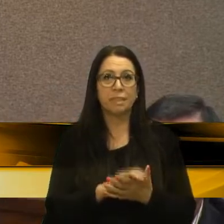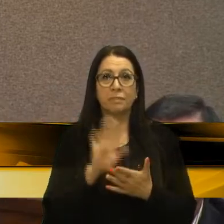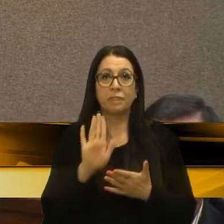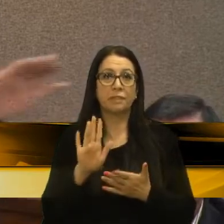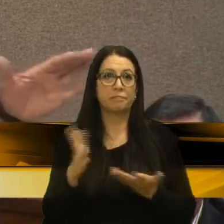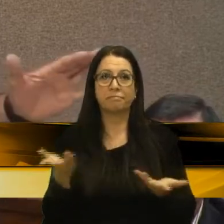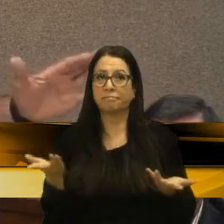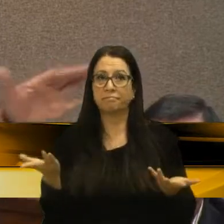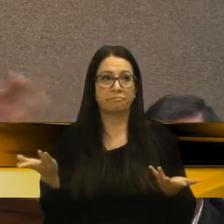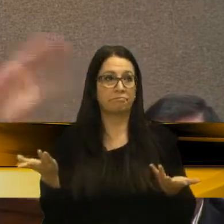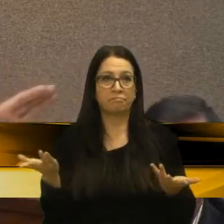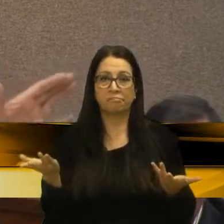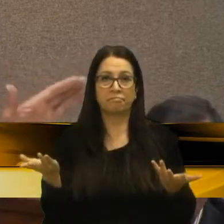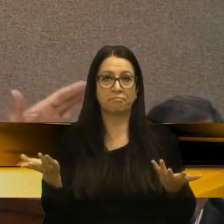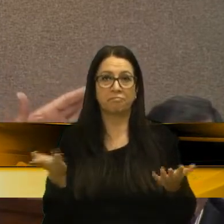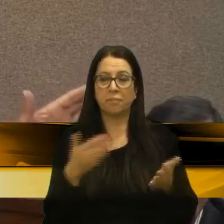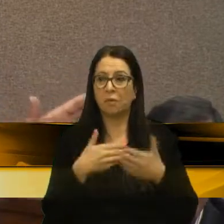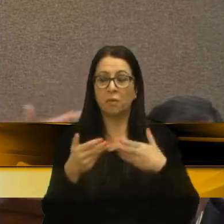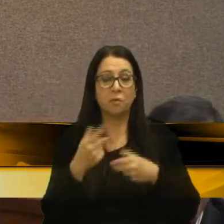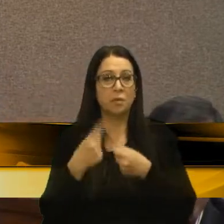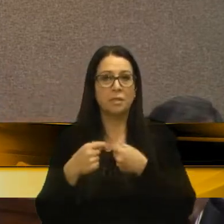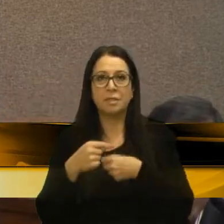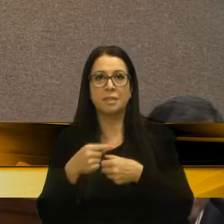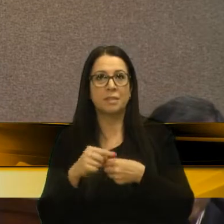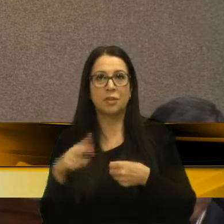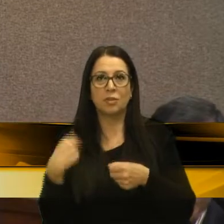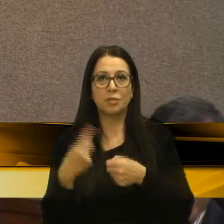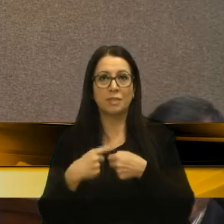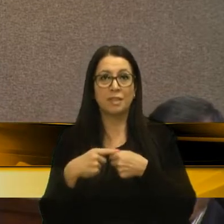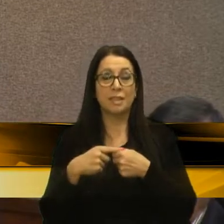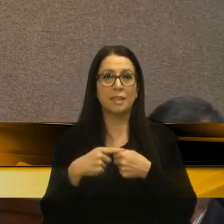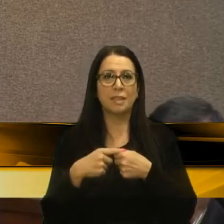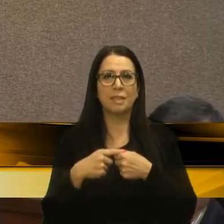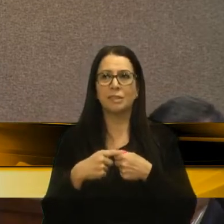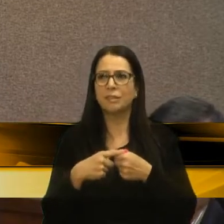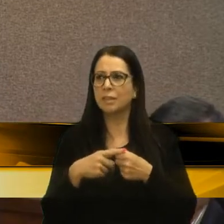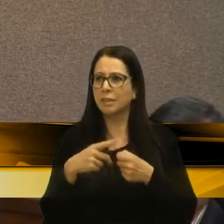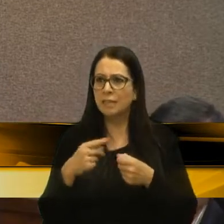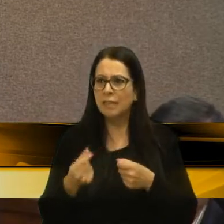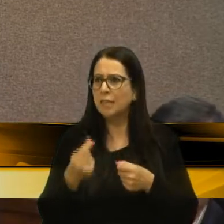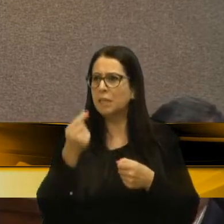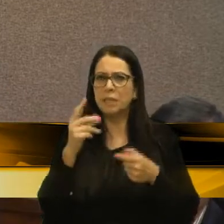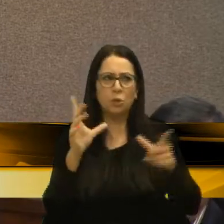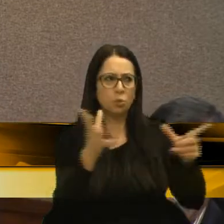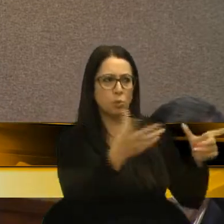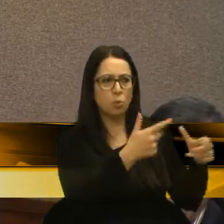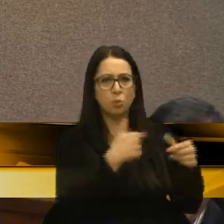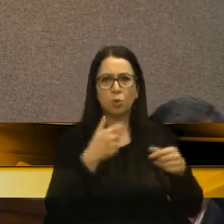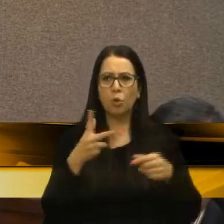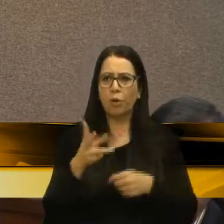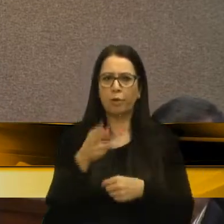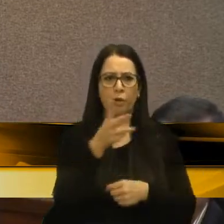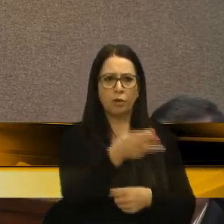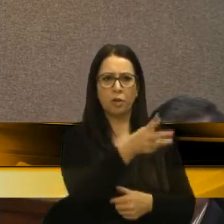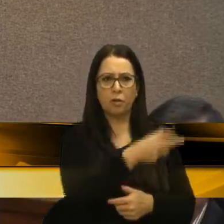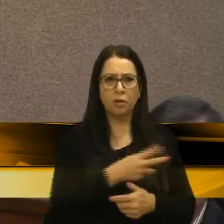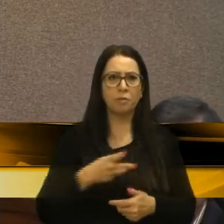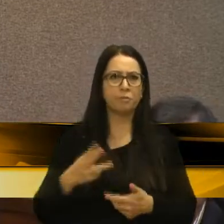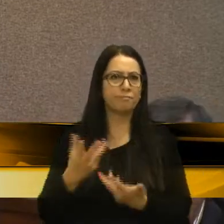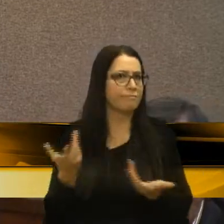qualquer outra cidade. A nossa cidade era tão rica em tudo, agora corta aqui, corta lá, e daqui a pouco,